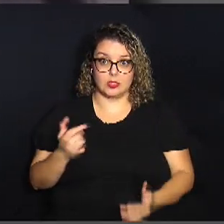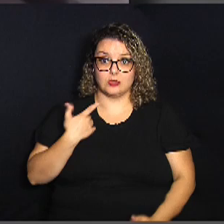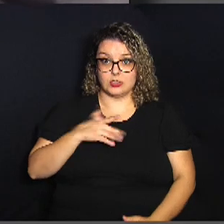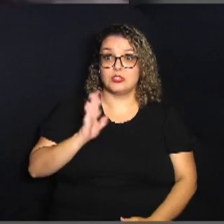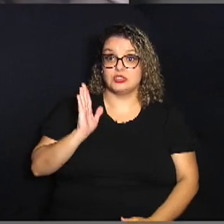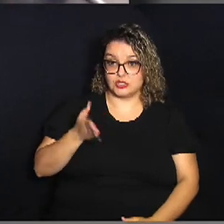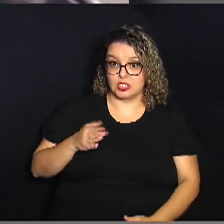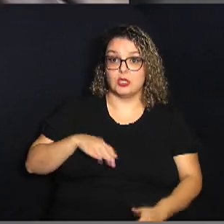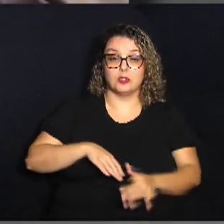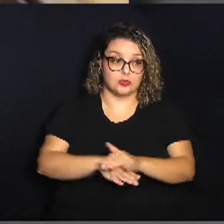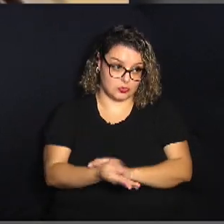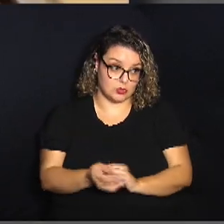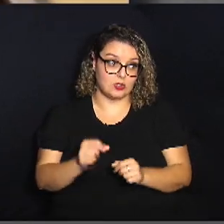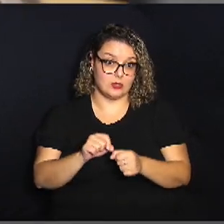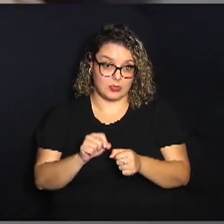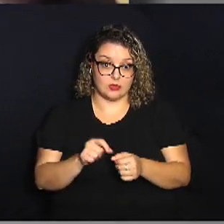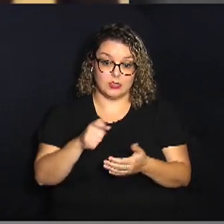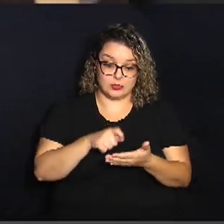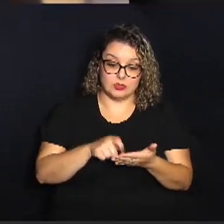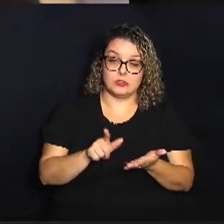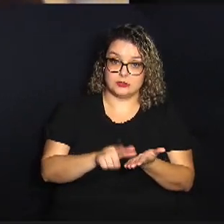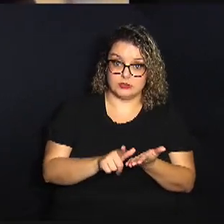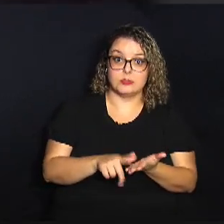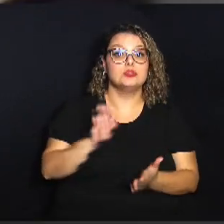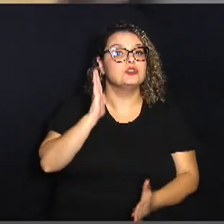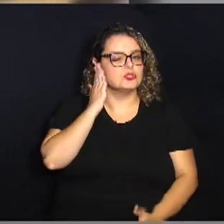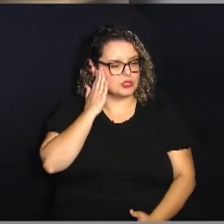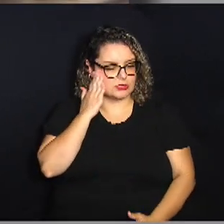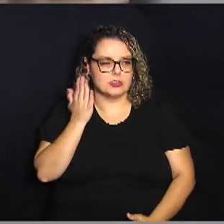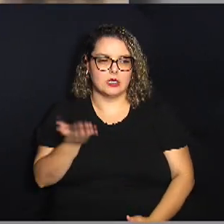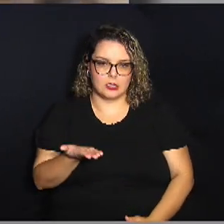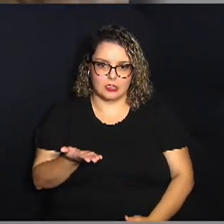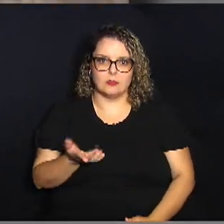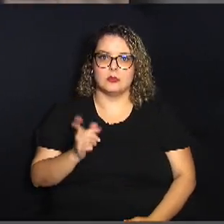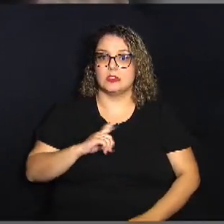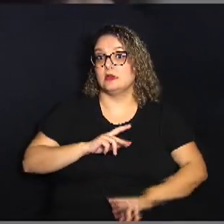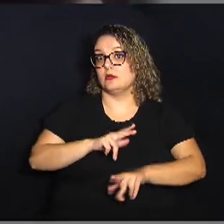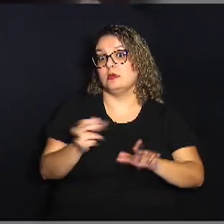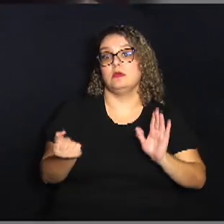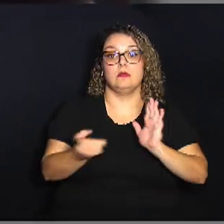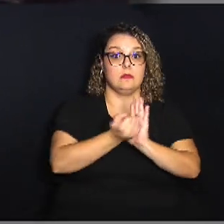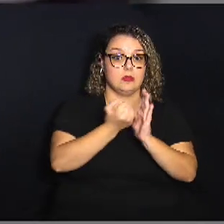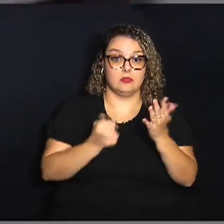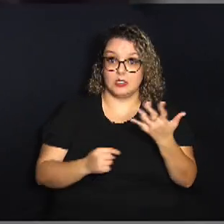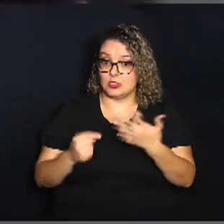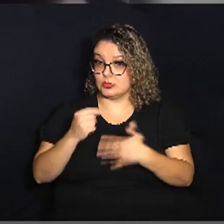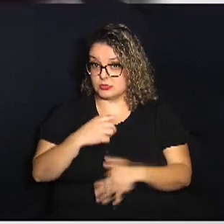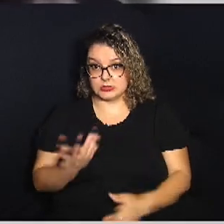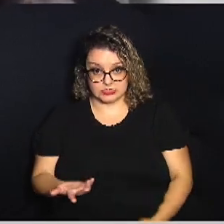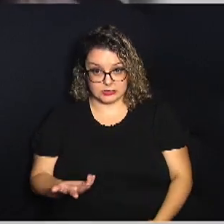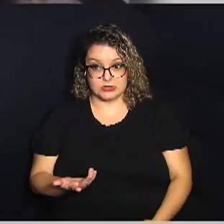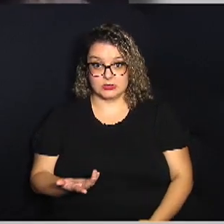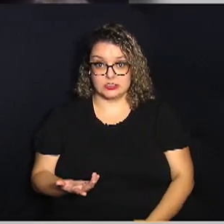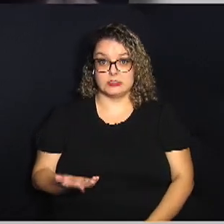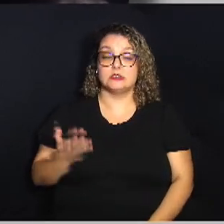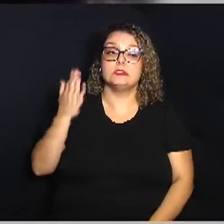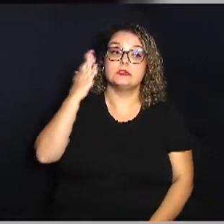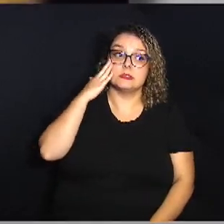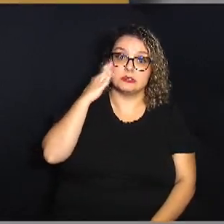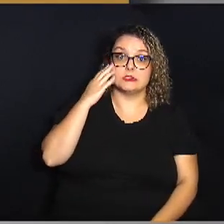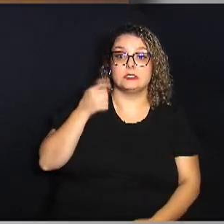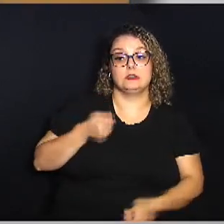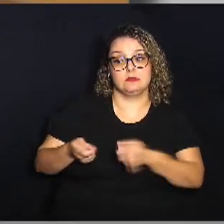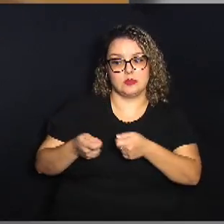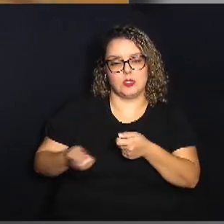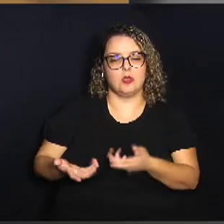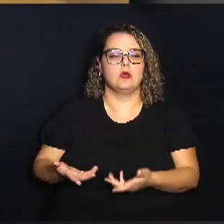está acostumado a fazer isso na ponta do papel já sabe disso você tem muitas marcas muitos itens e se você sabe manejar isso